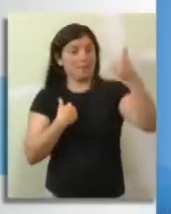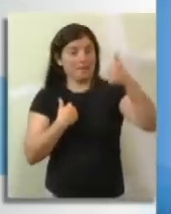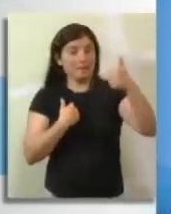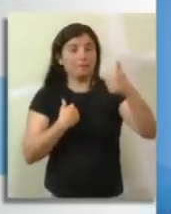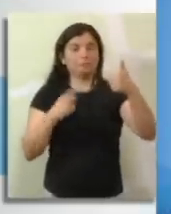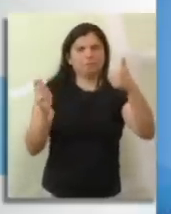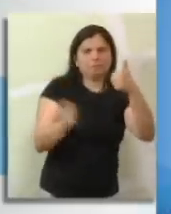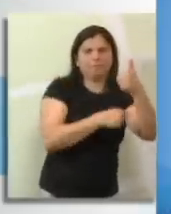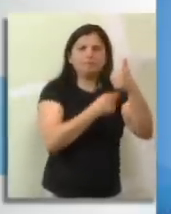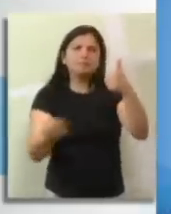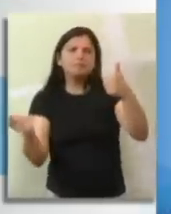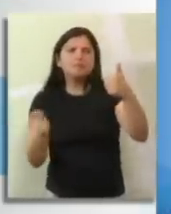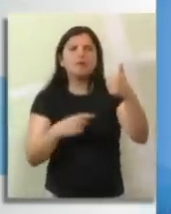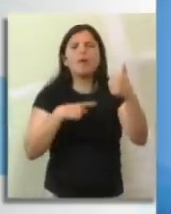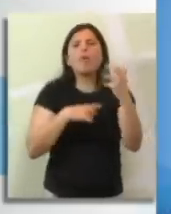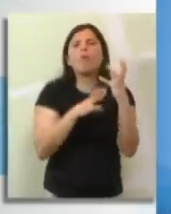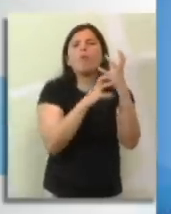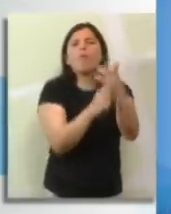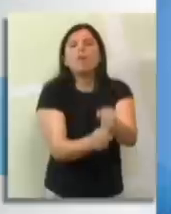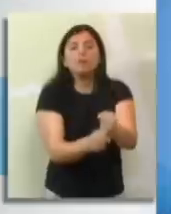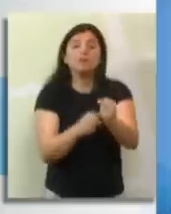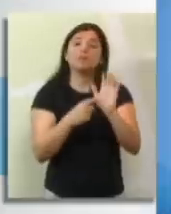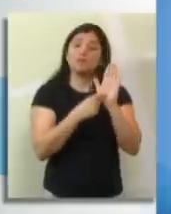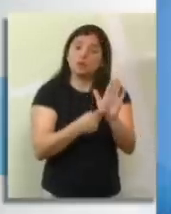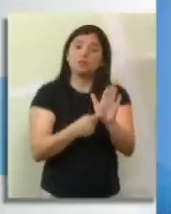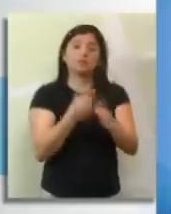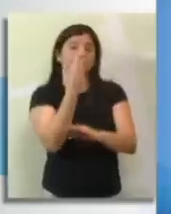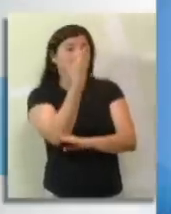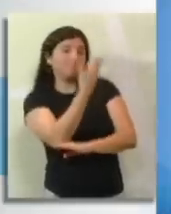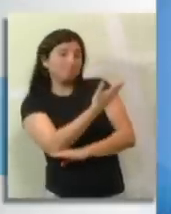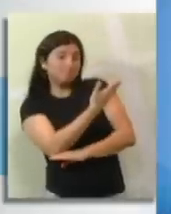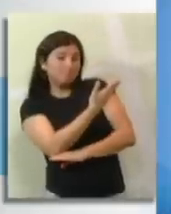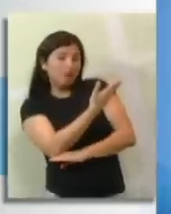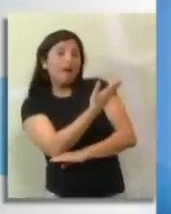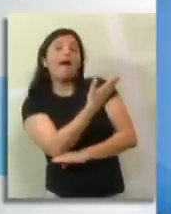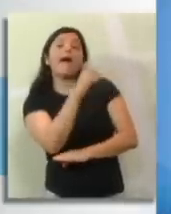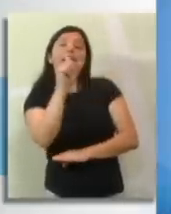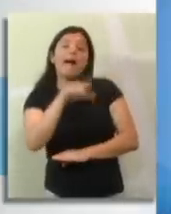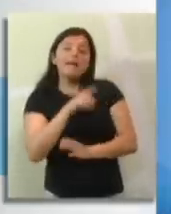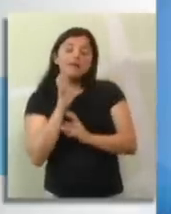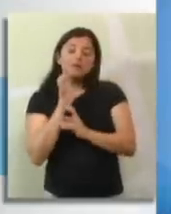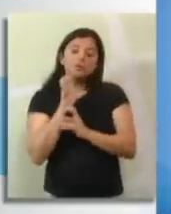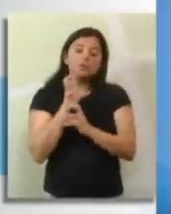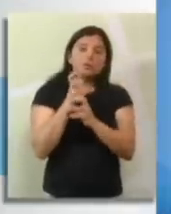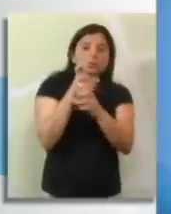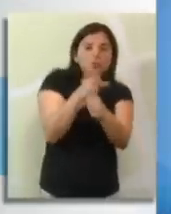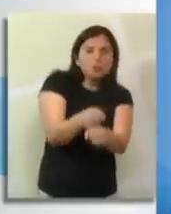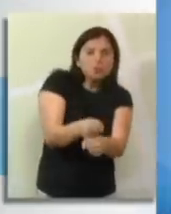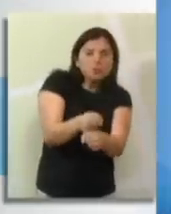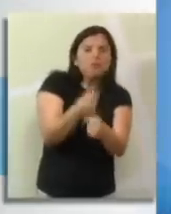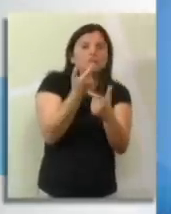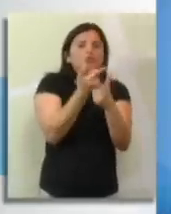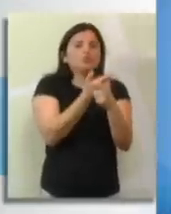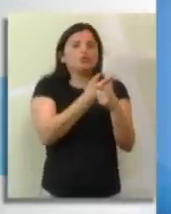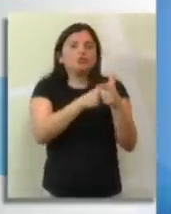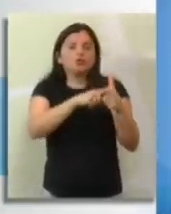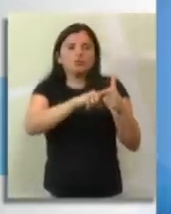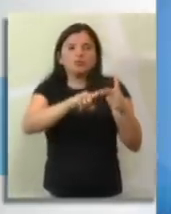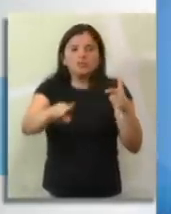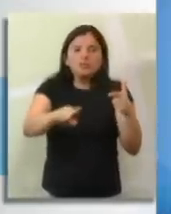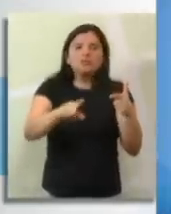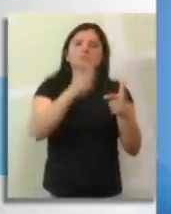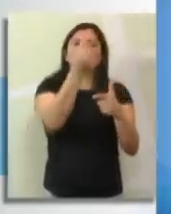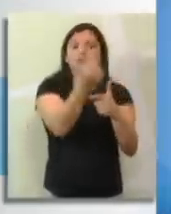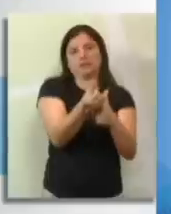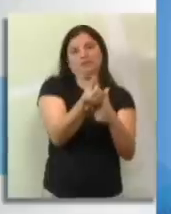No segundo, 7. No terceiro, 8. No quarto set, 4 pontos. No quinto, 7 pontos. E no sexto, 9 pontos.